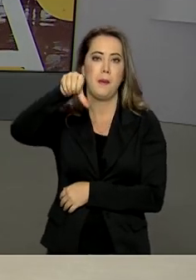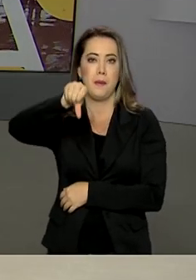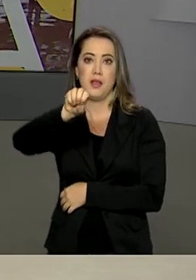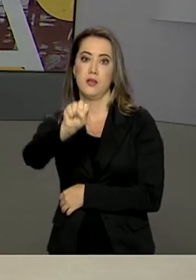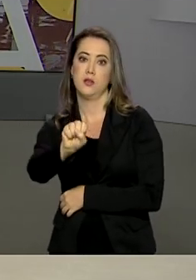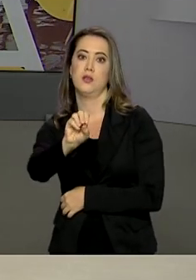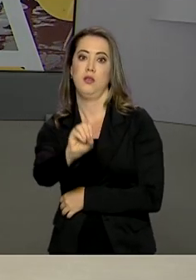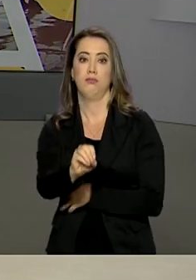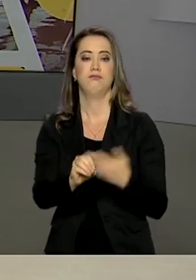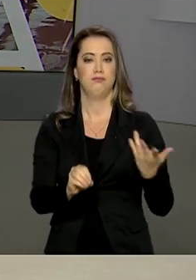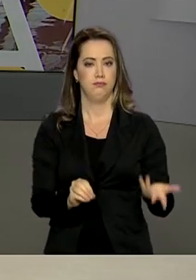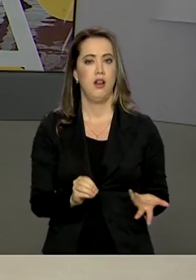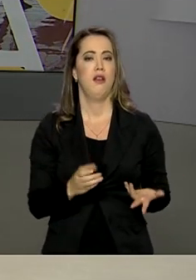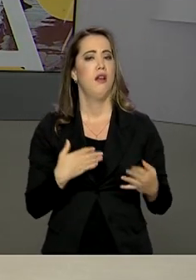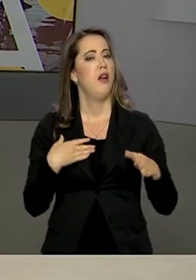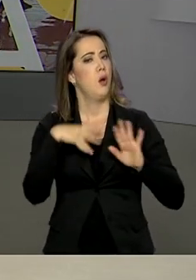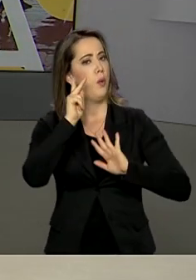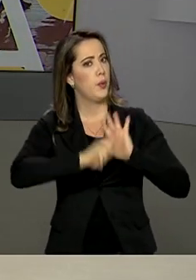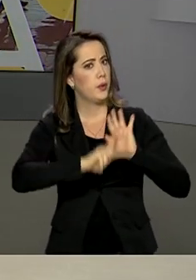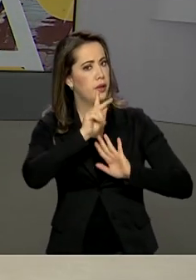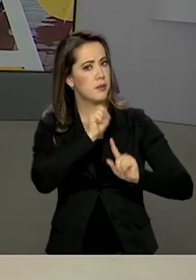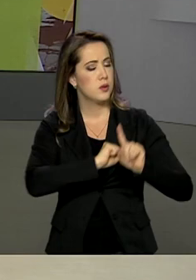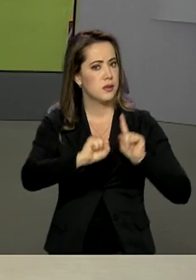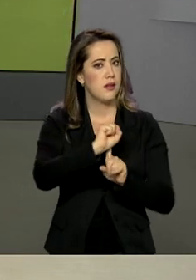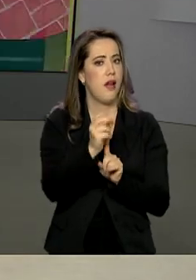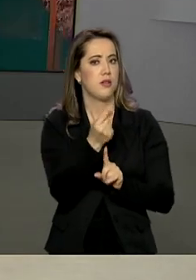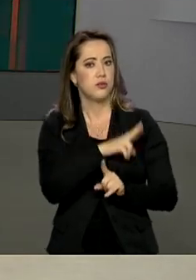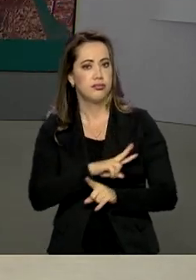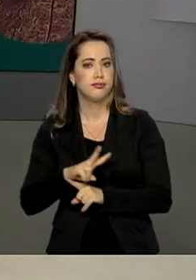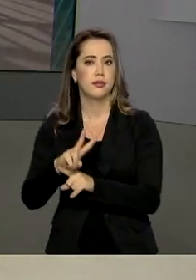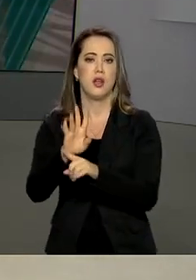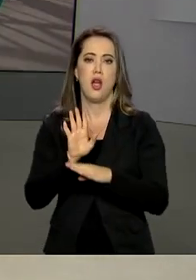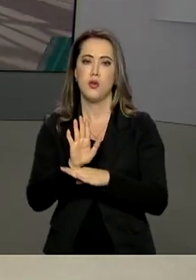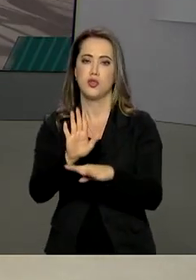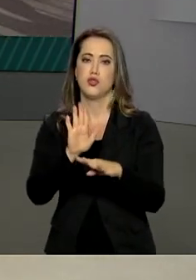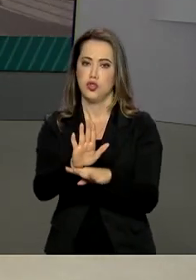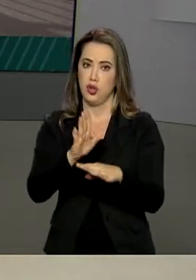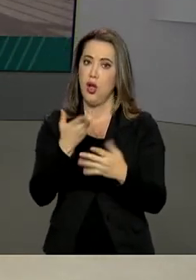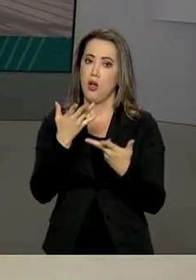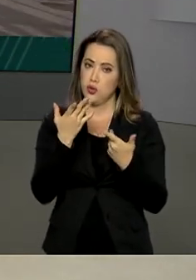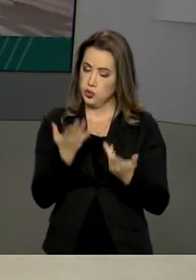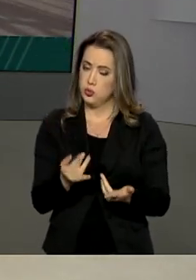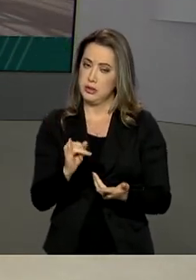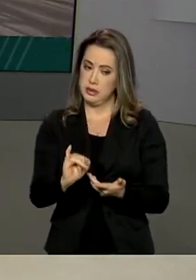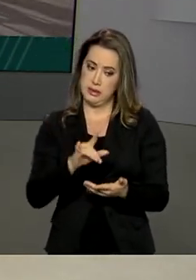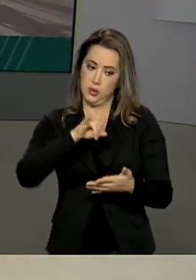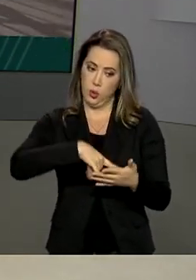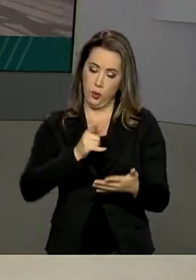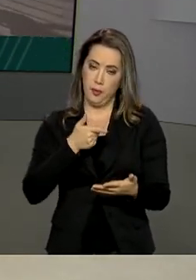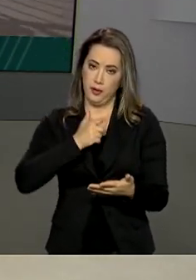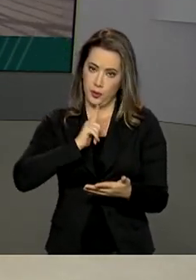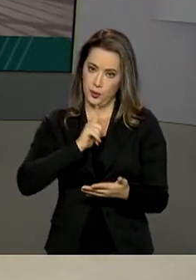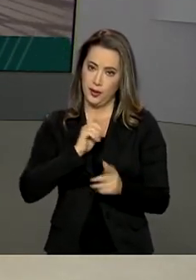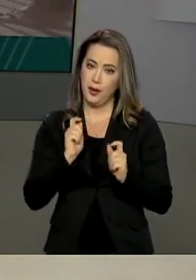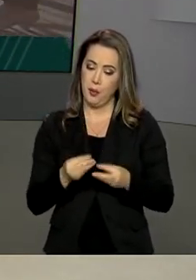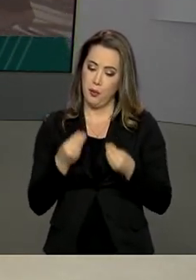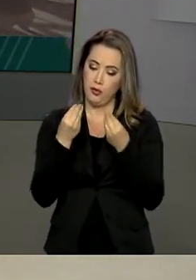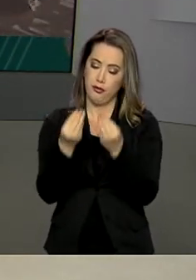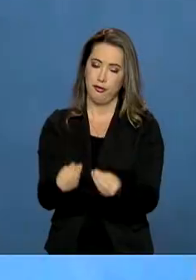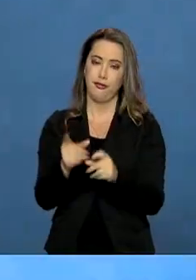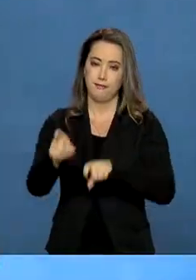O acesso a programas sociais e ao crédito são benefícios que a posse definitiva da terra garante ao produtor rural.